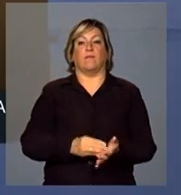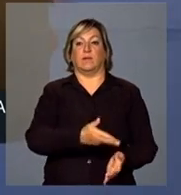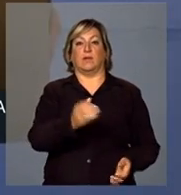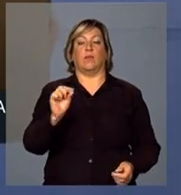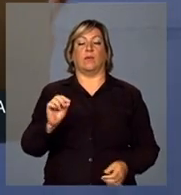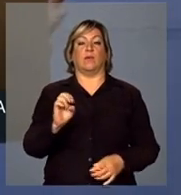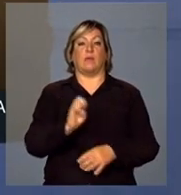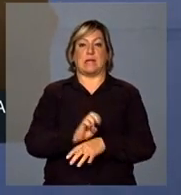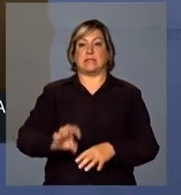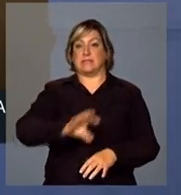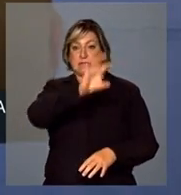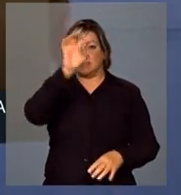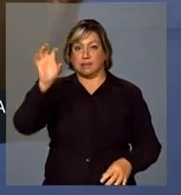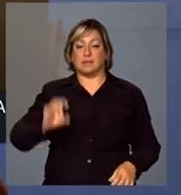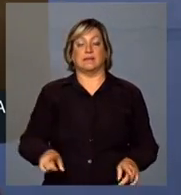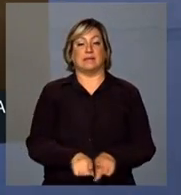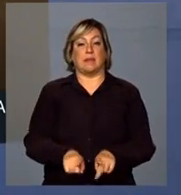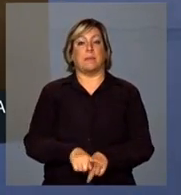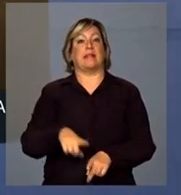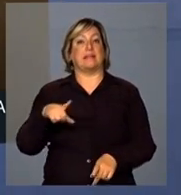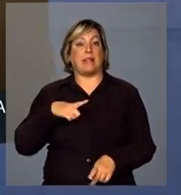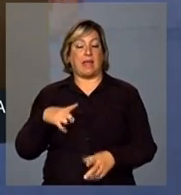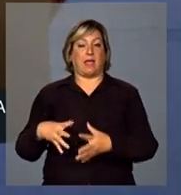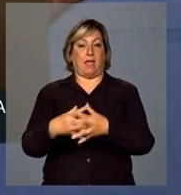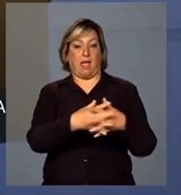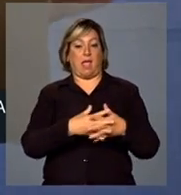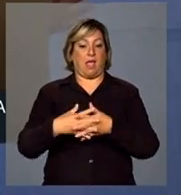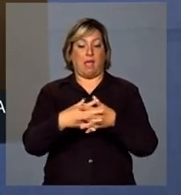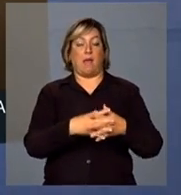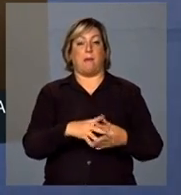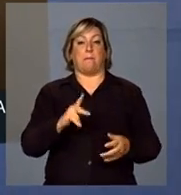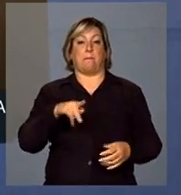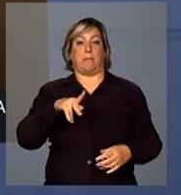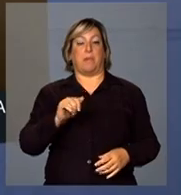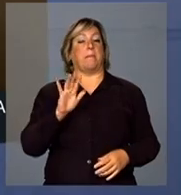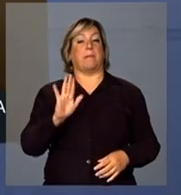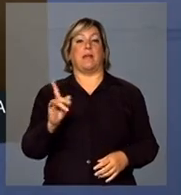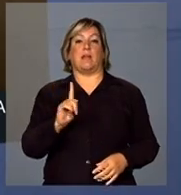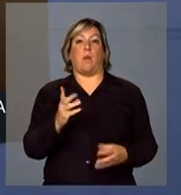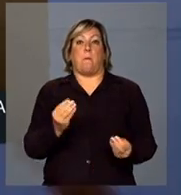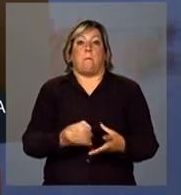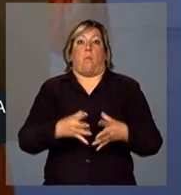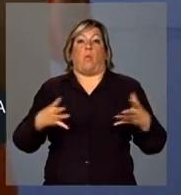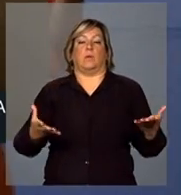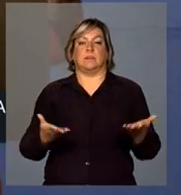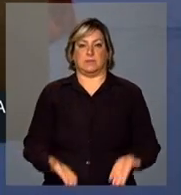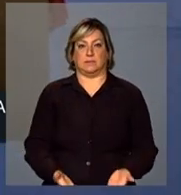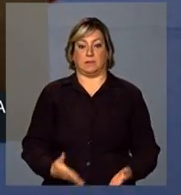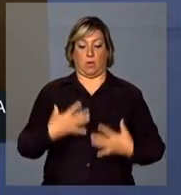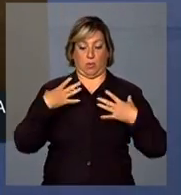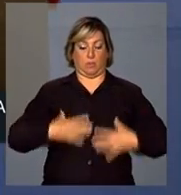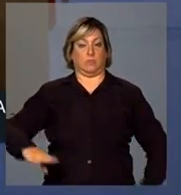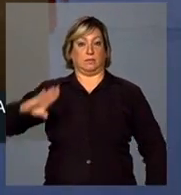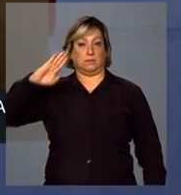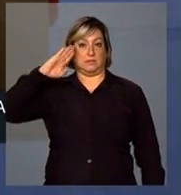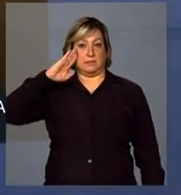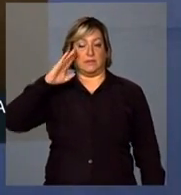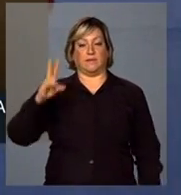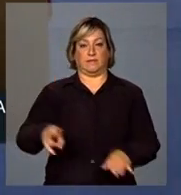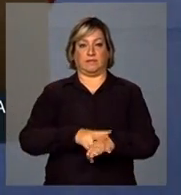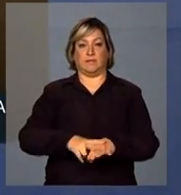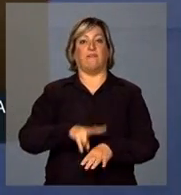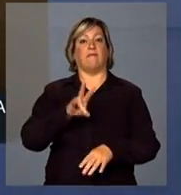que também têm carro-pipa, mas também não nessa proporção. E o Exército vai continuar